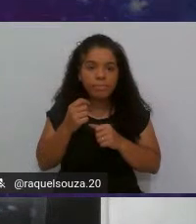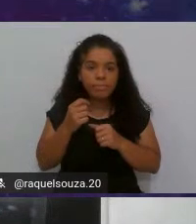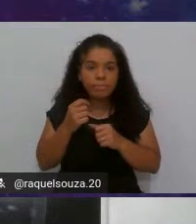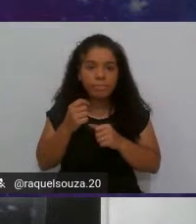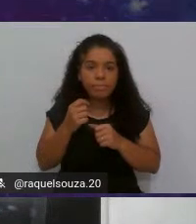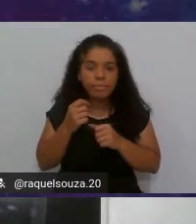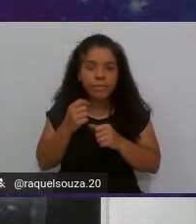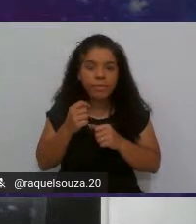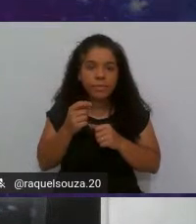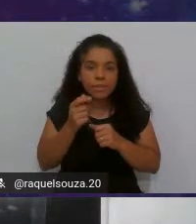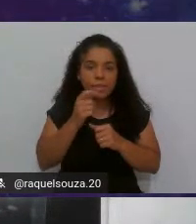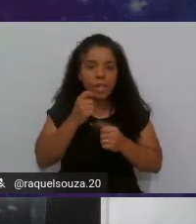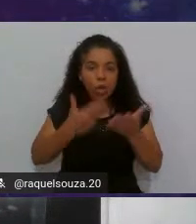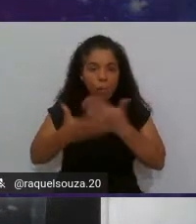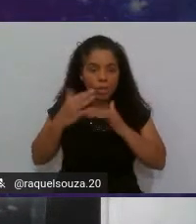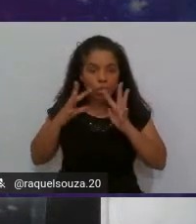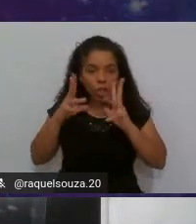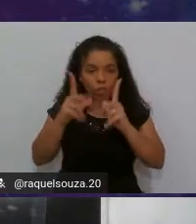Tem que compartilhar tudo?